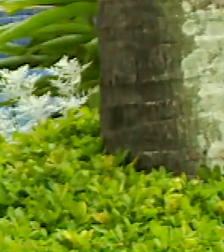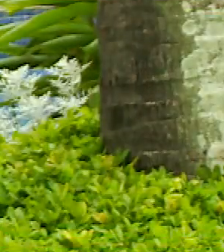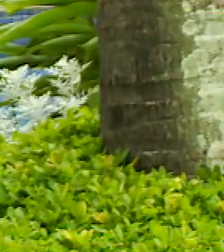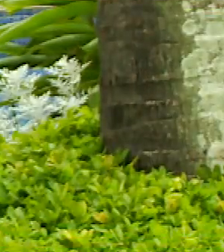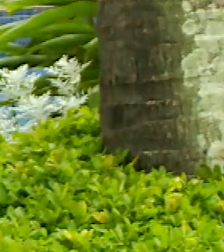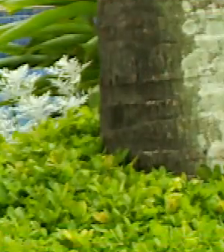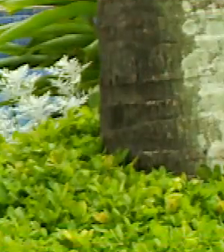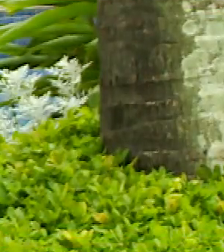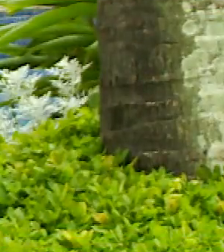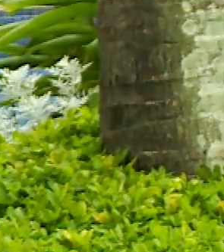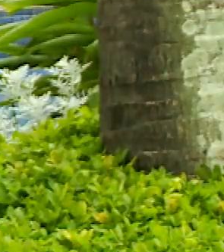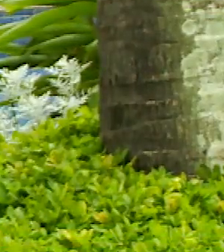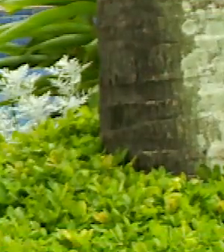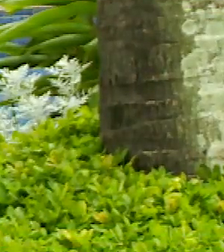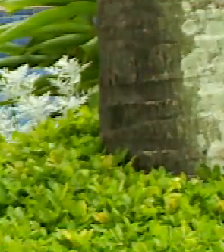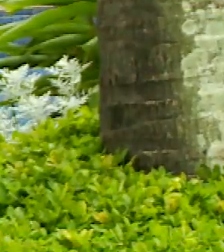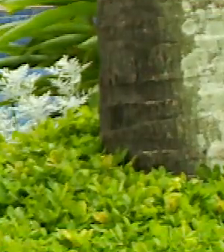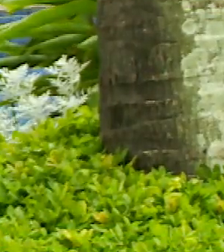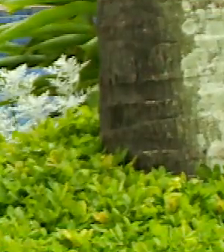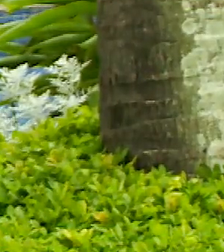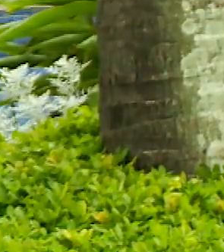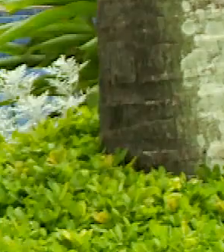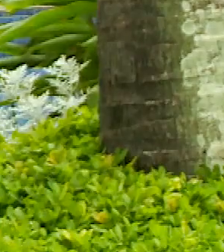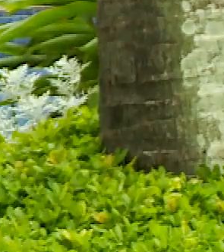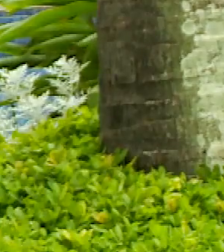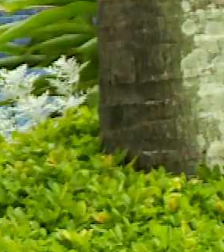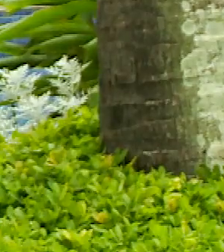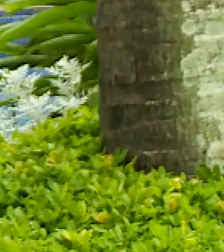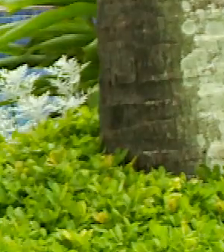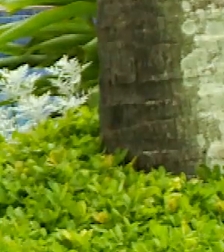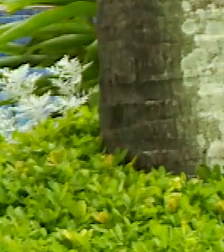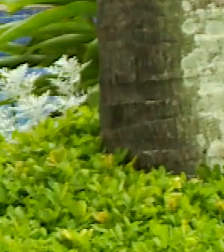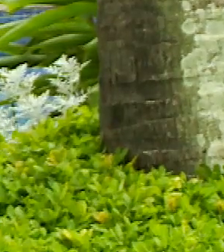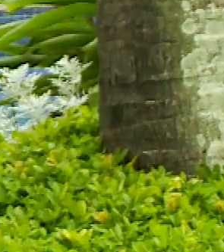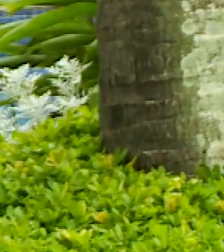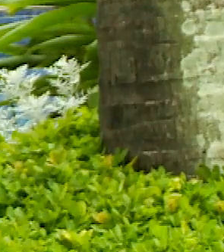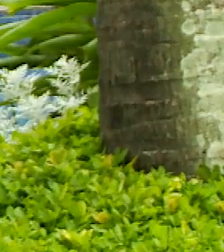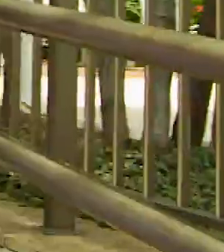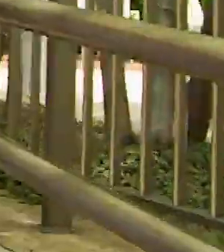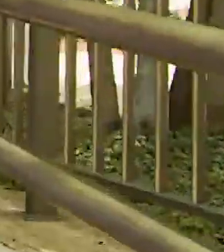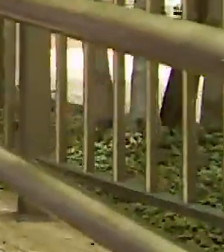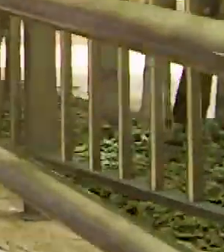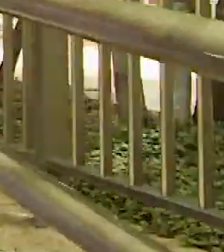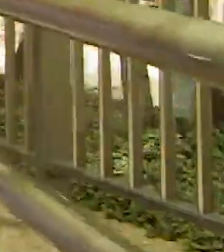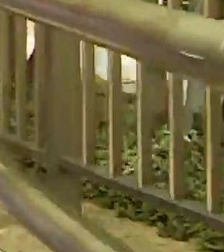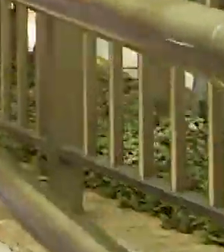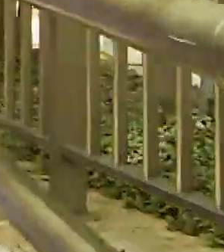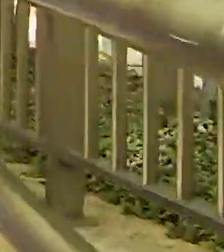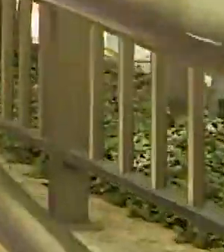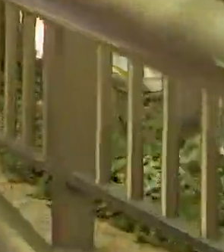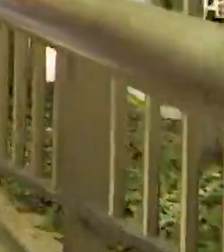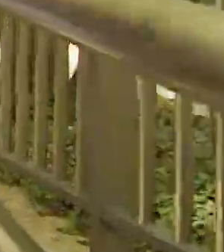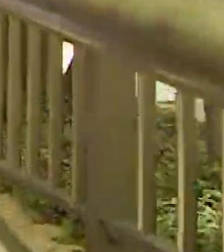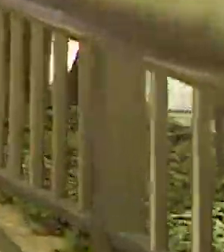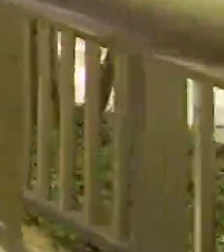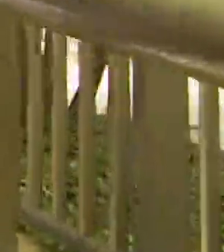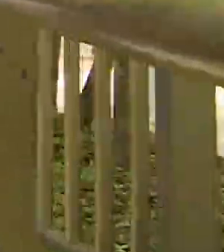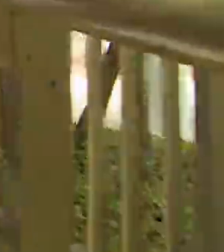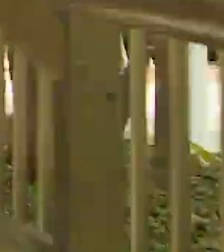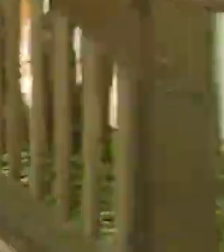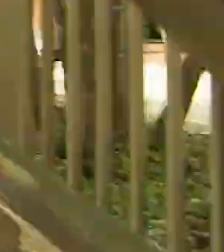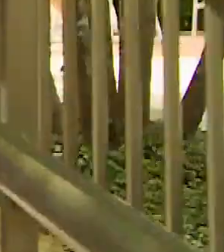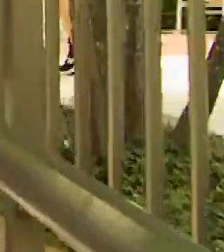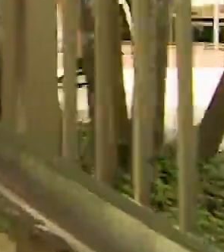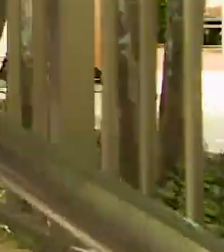tão importante quanto o ganho que a gente foi buscar. Caminho rodeado por grades. Denise e o filho